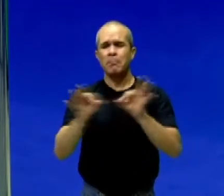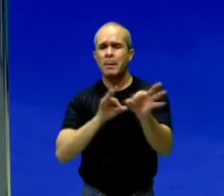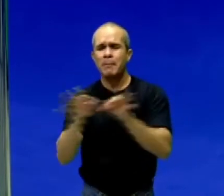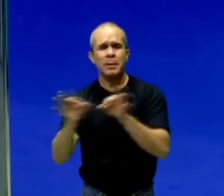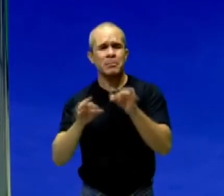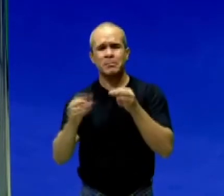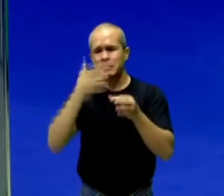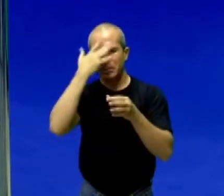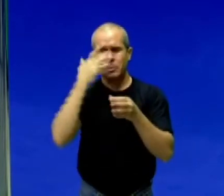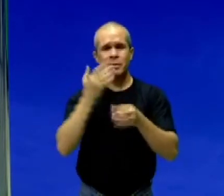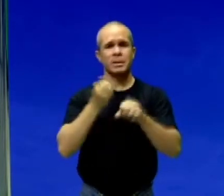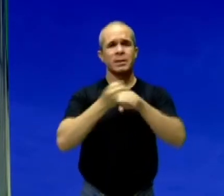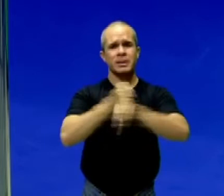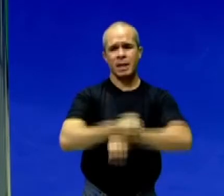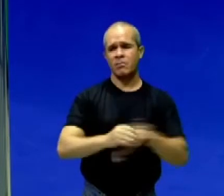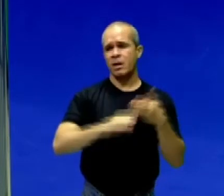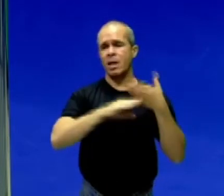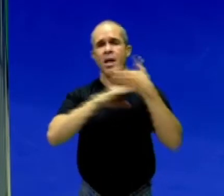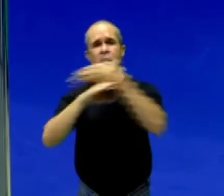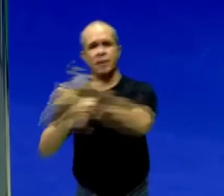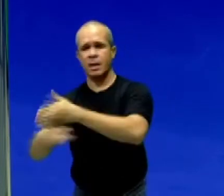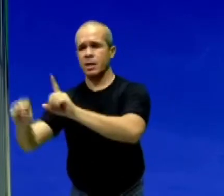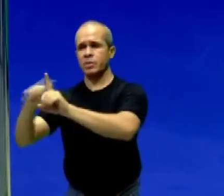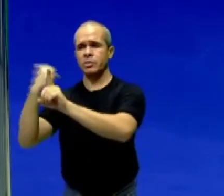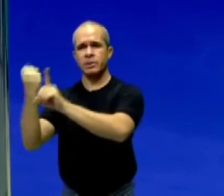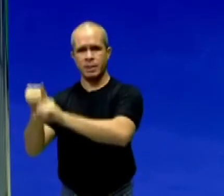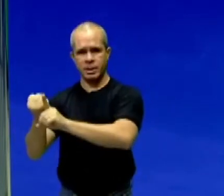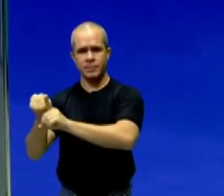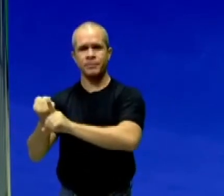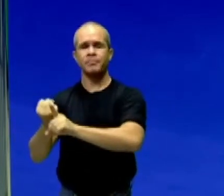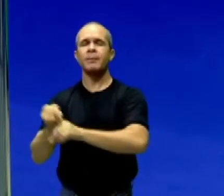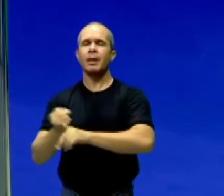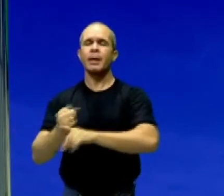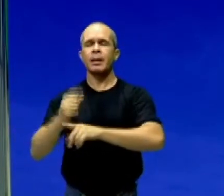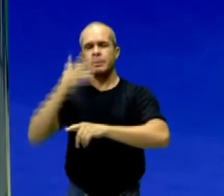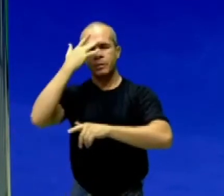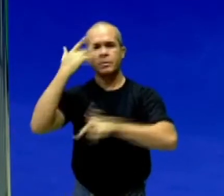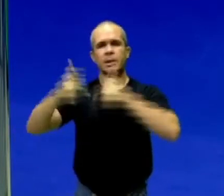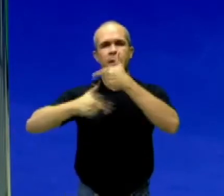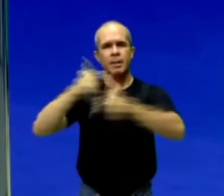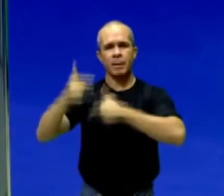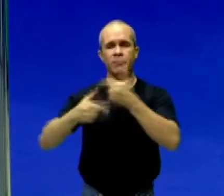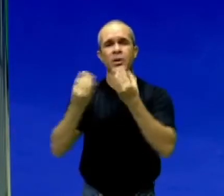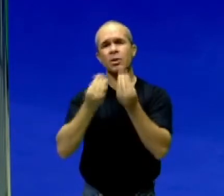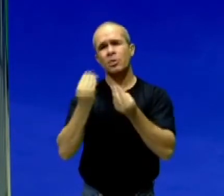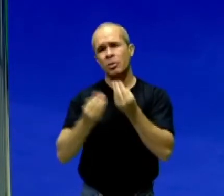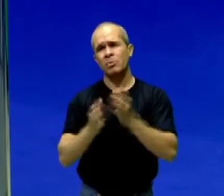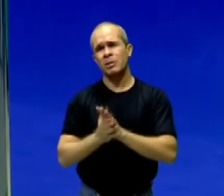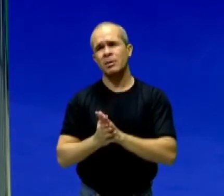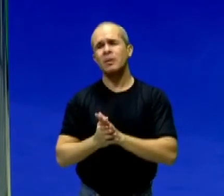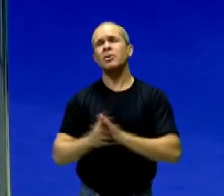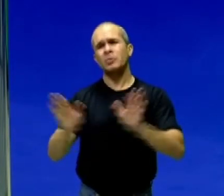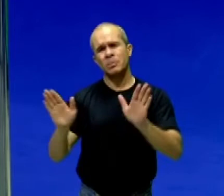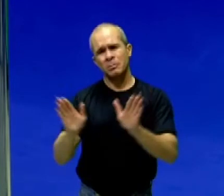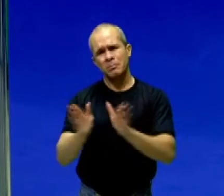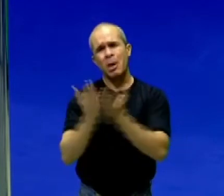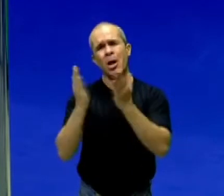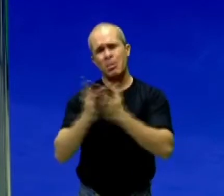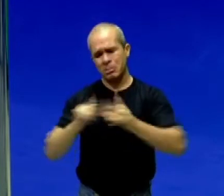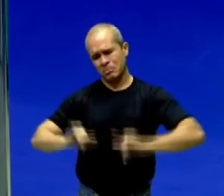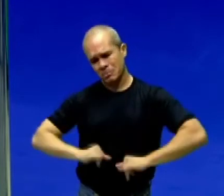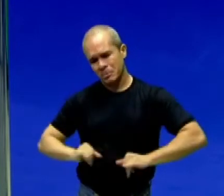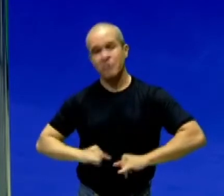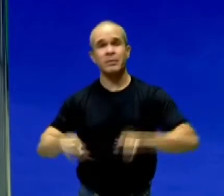sociedade. E em pouco tempo, esses negros foram colocados já naquela época em situações de marginalização da